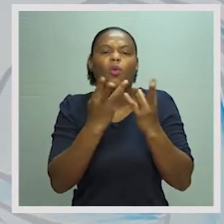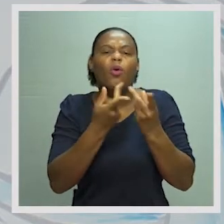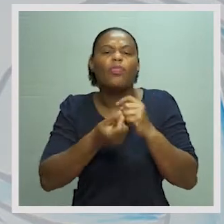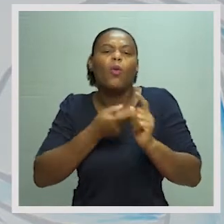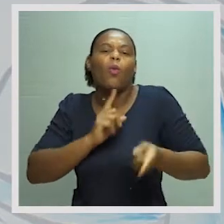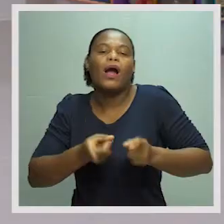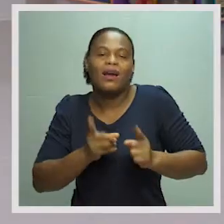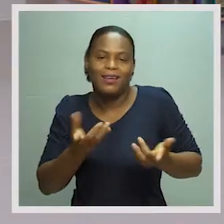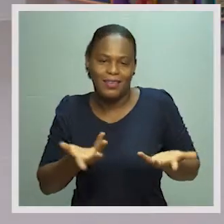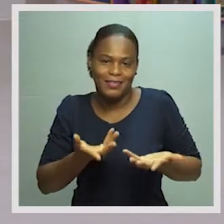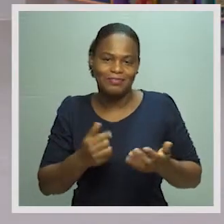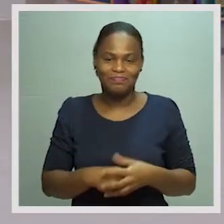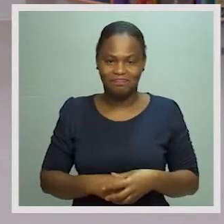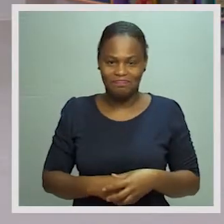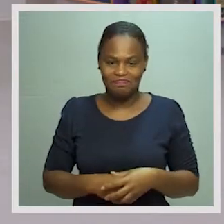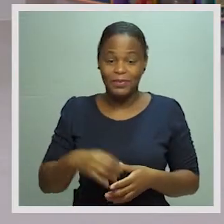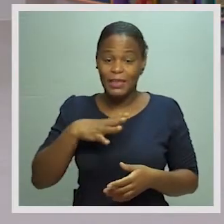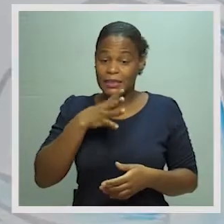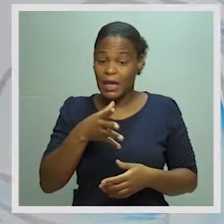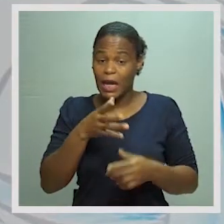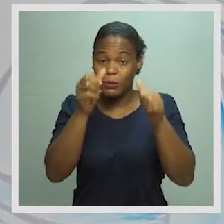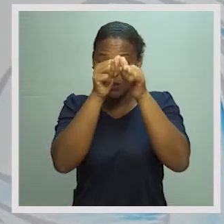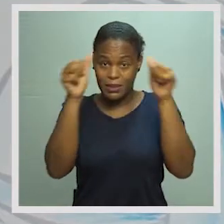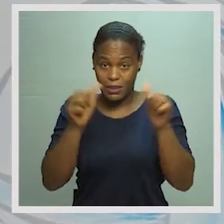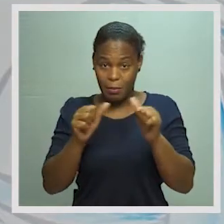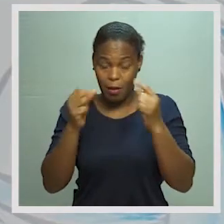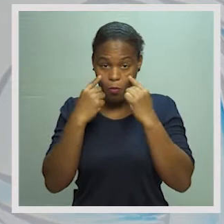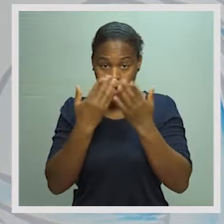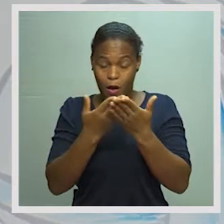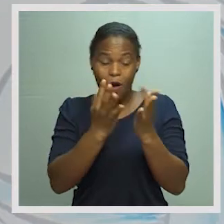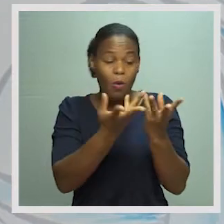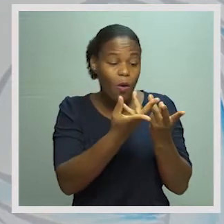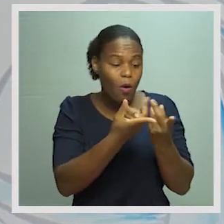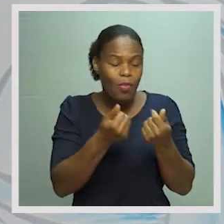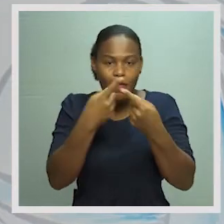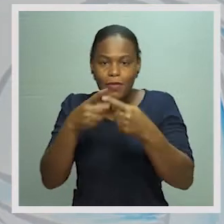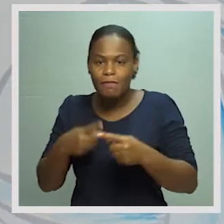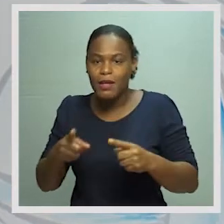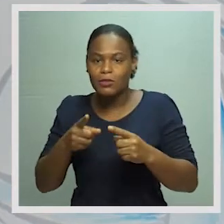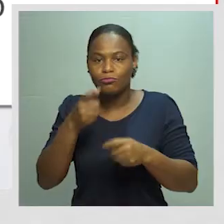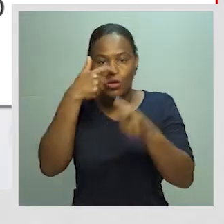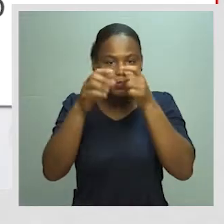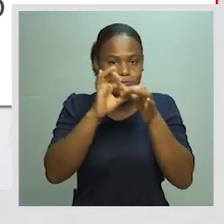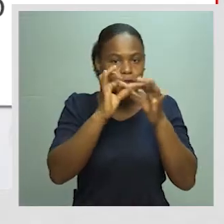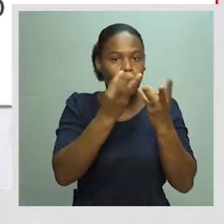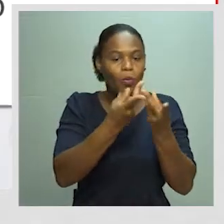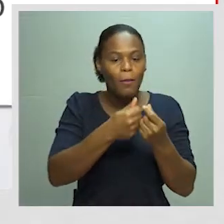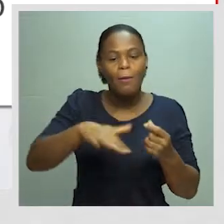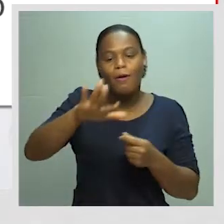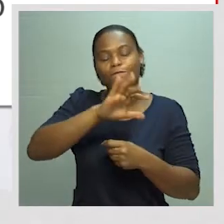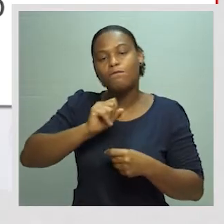então? Vamos lá ver. É um sistema que apresenta as contas dos diversos agentes econômicos de modo